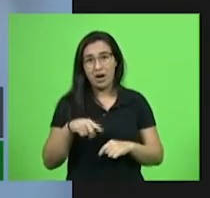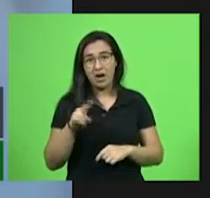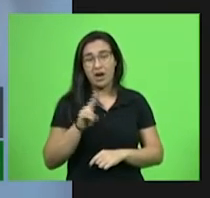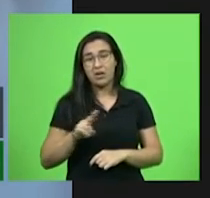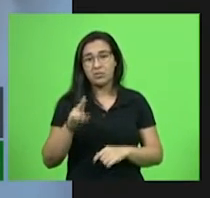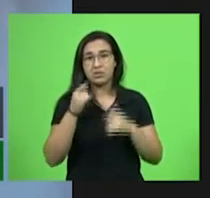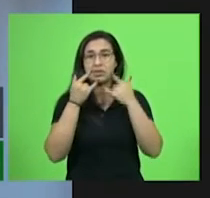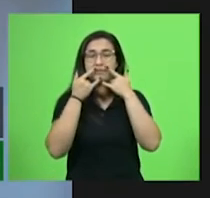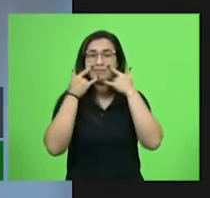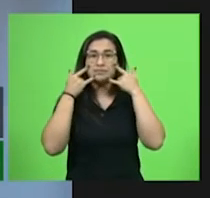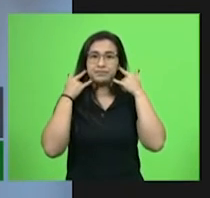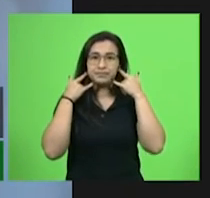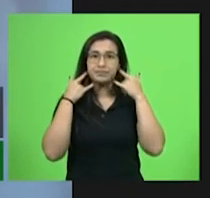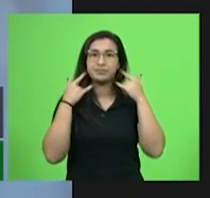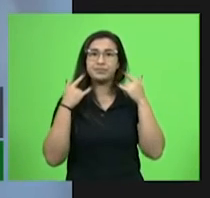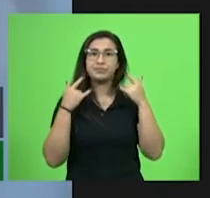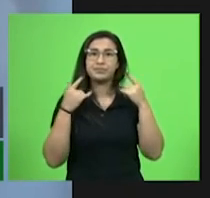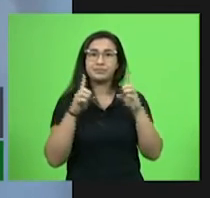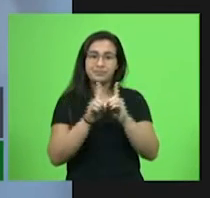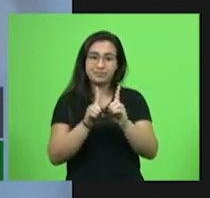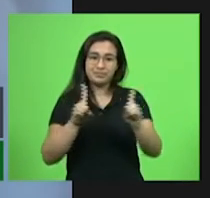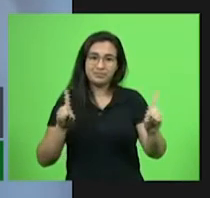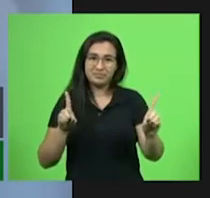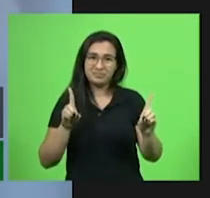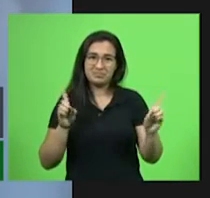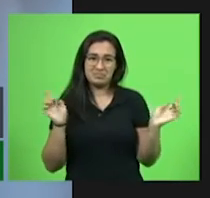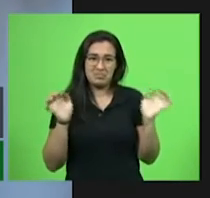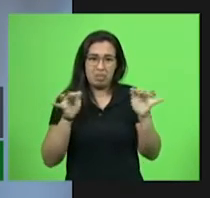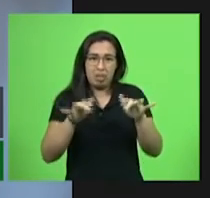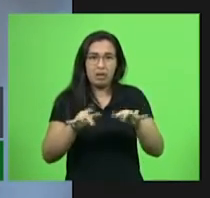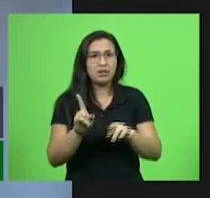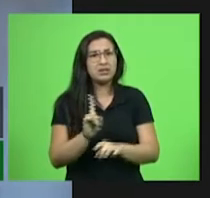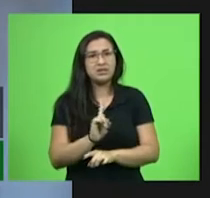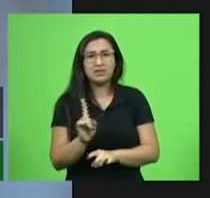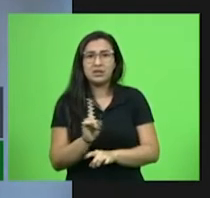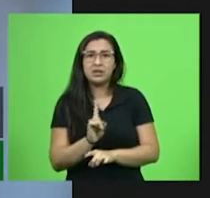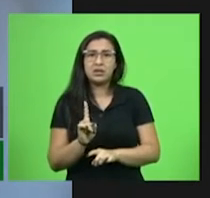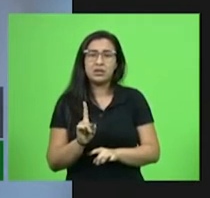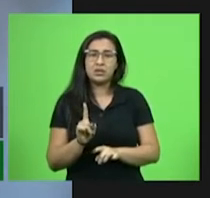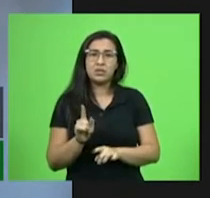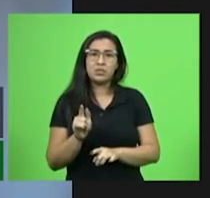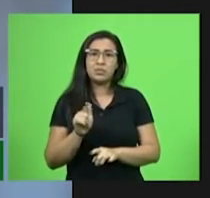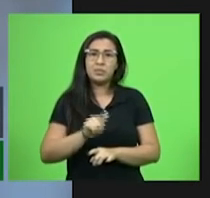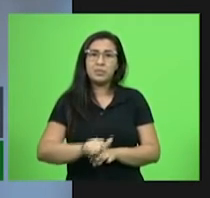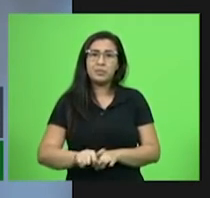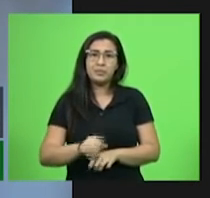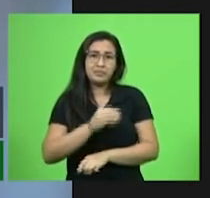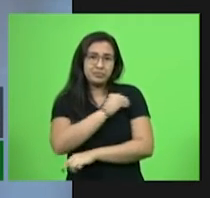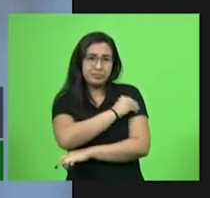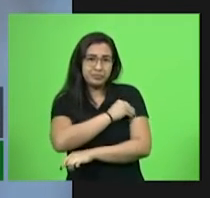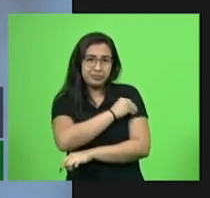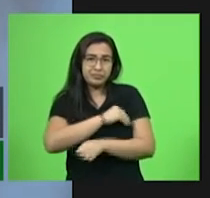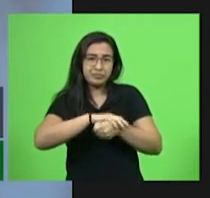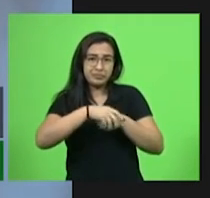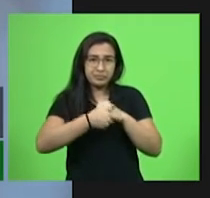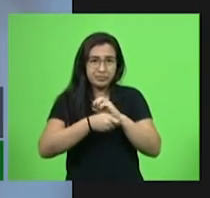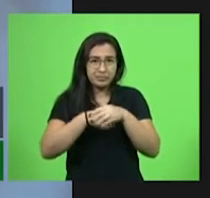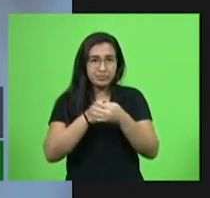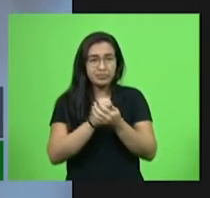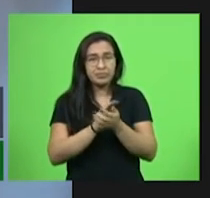de máscaras, é não aglomeração das pessoas, é não as pessoas evitarem